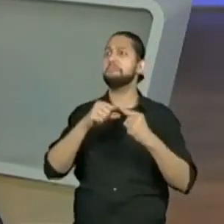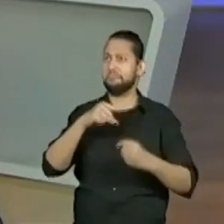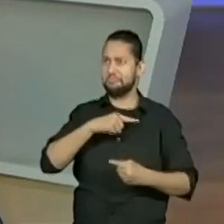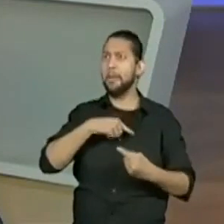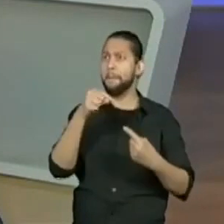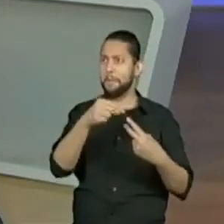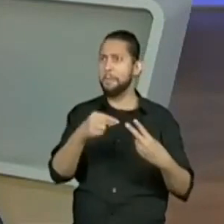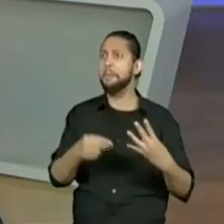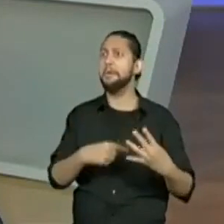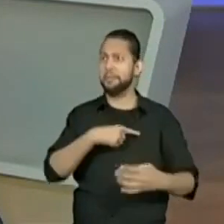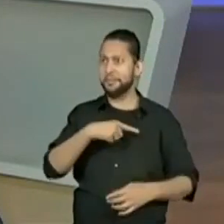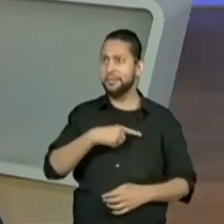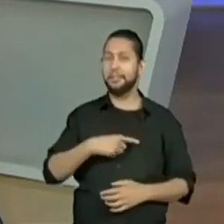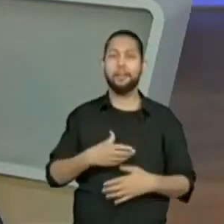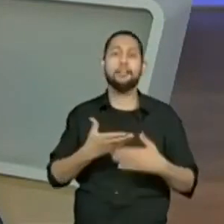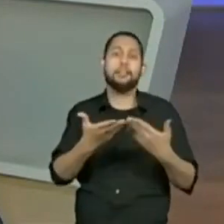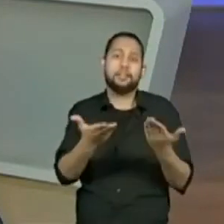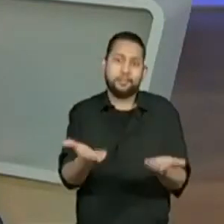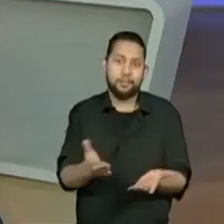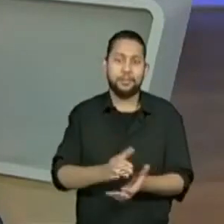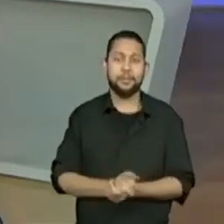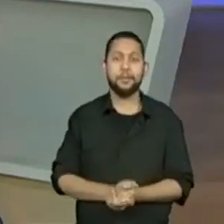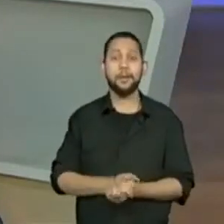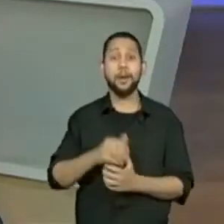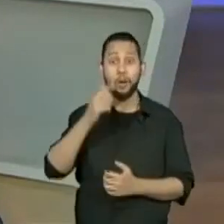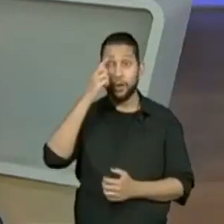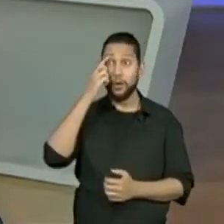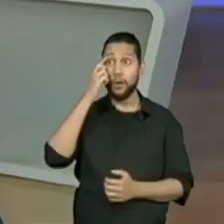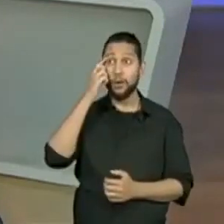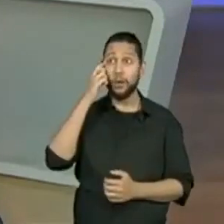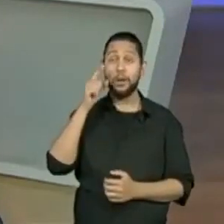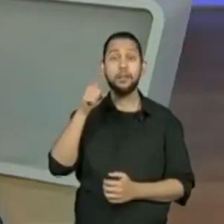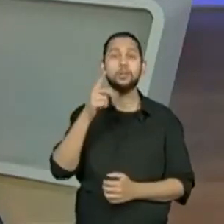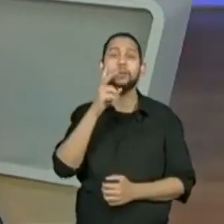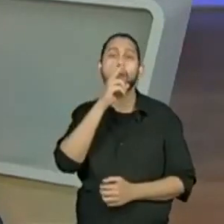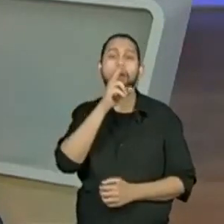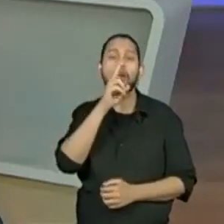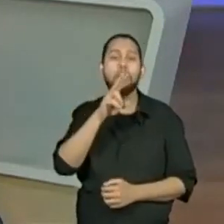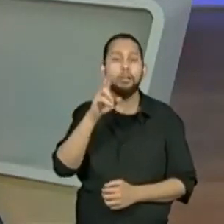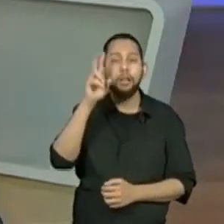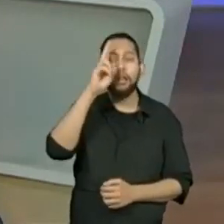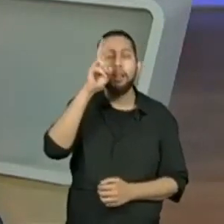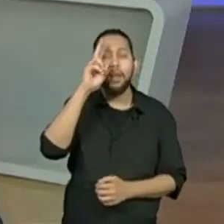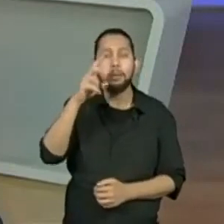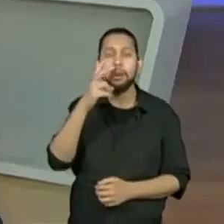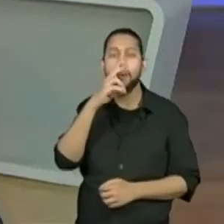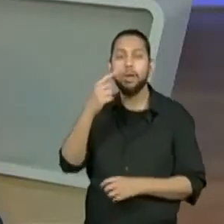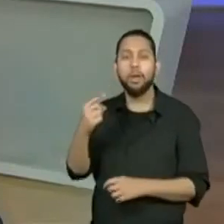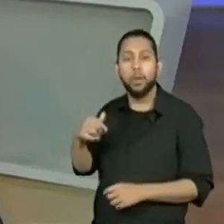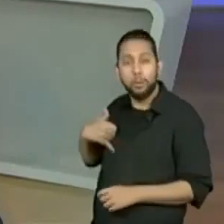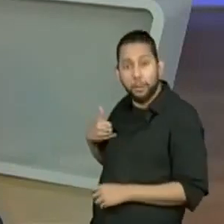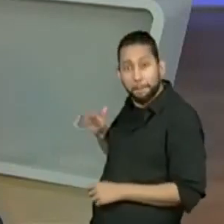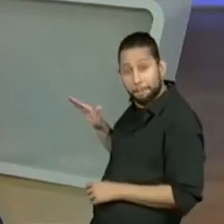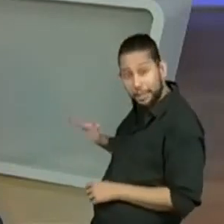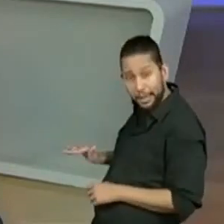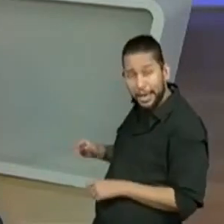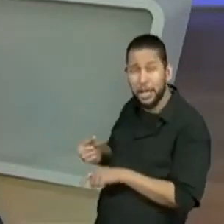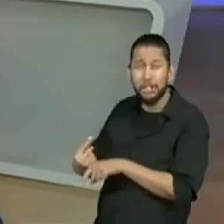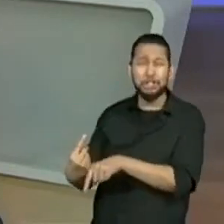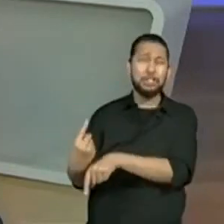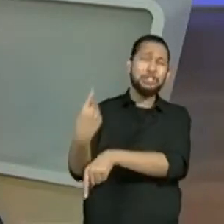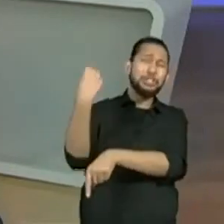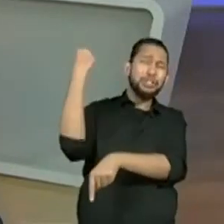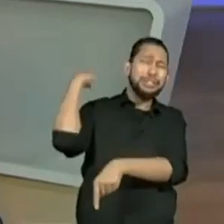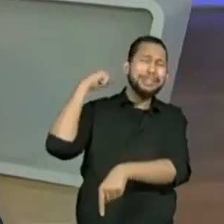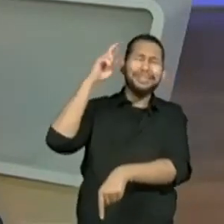Agora, já antecipando pelo que a Procristina falou, é uma nostalgia sobre a infância. Mas a já tem uma palavra diferente